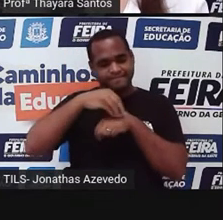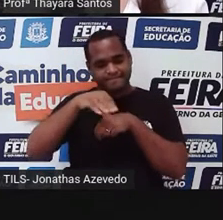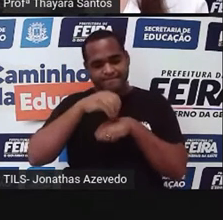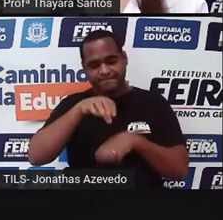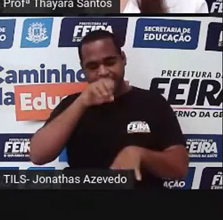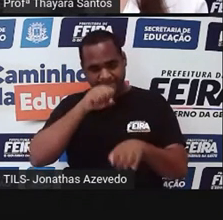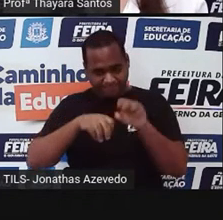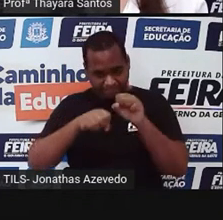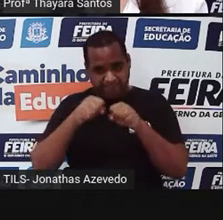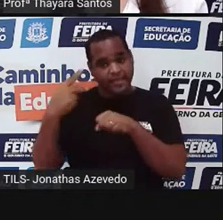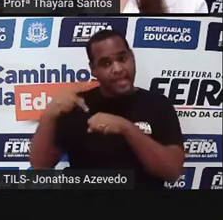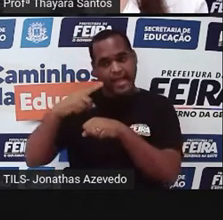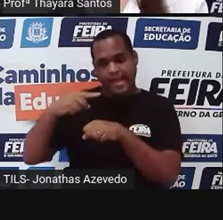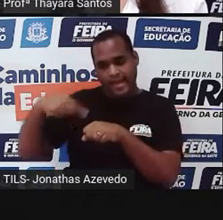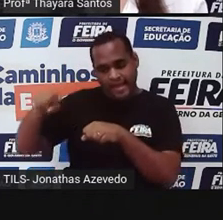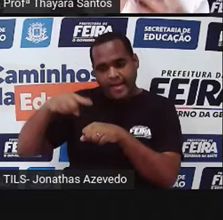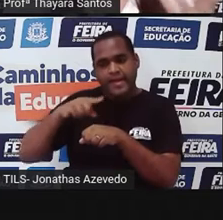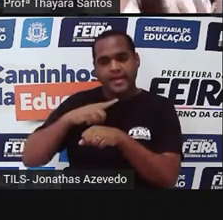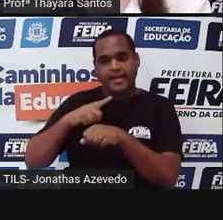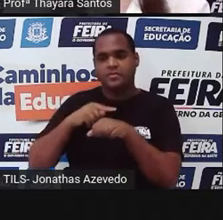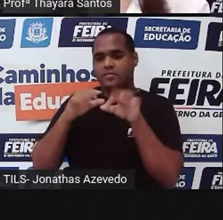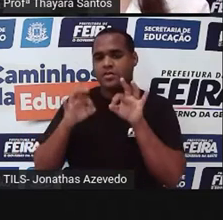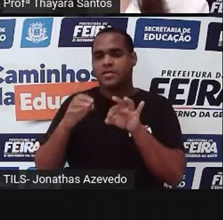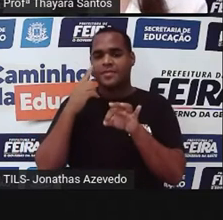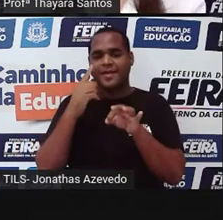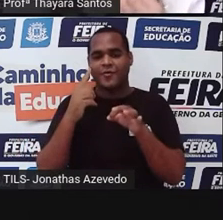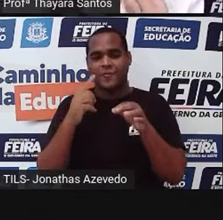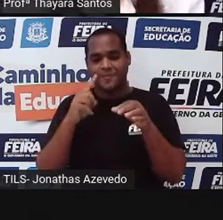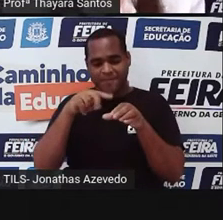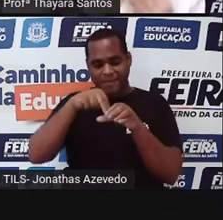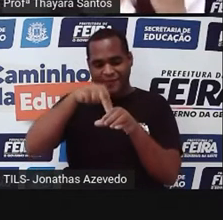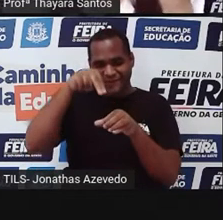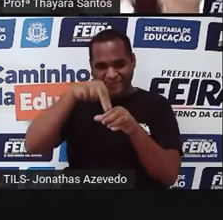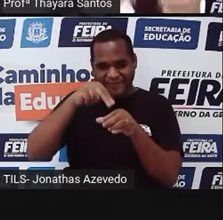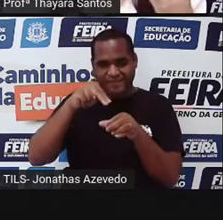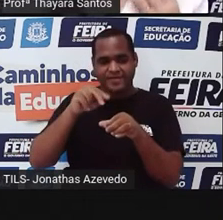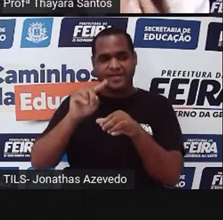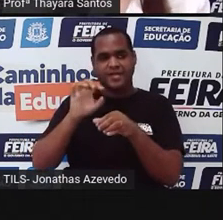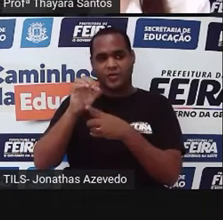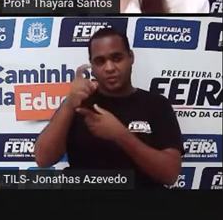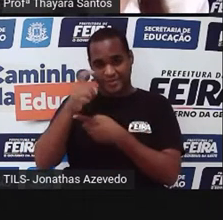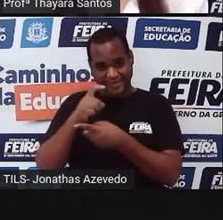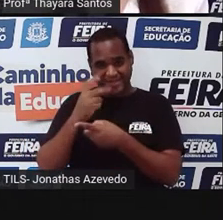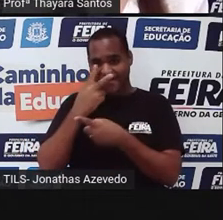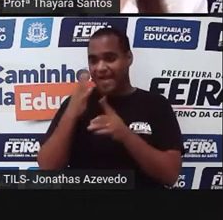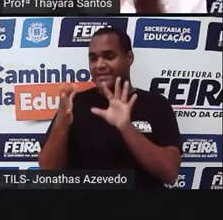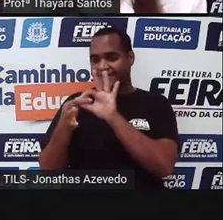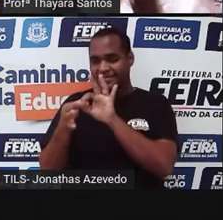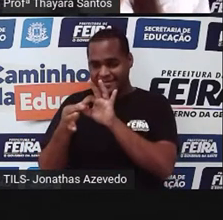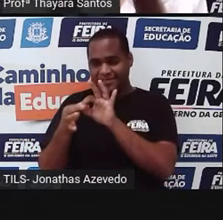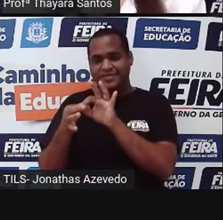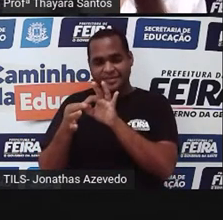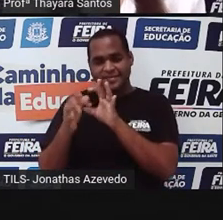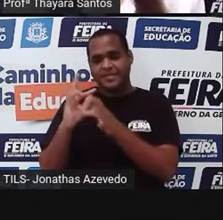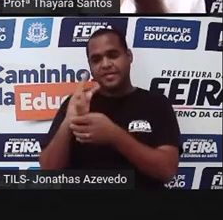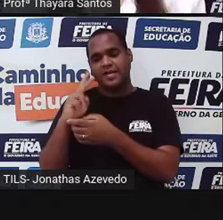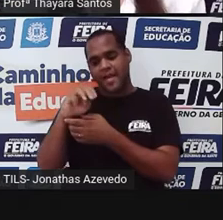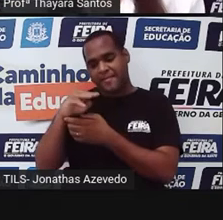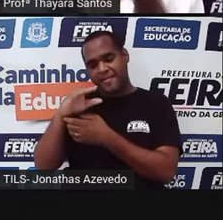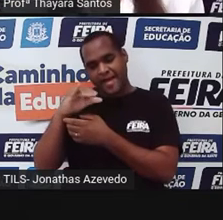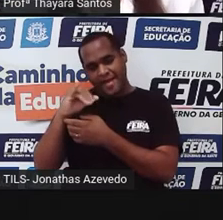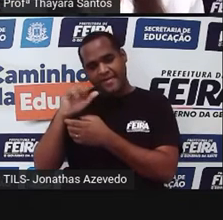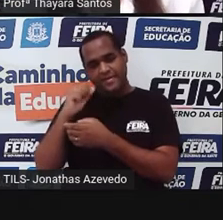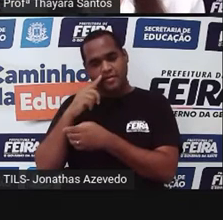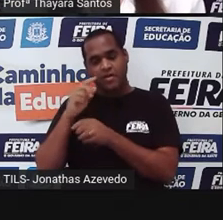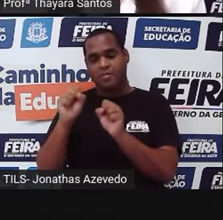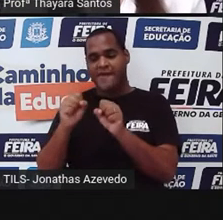porque é justamente aqui no meio, onde deveria ser o núcleo, que o oxigênio se liga na hemácia para ela poder transportar ele ali